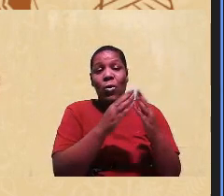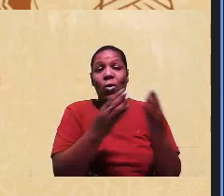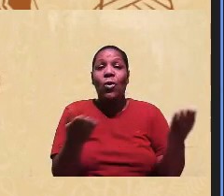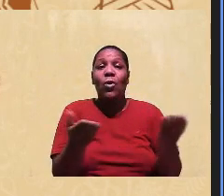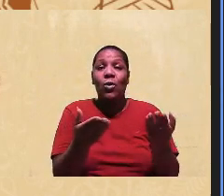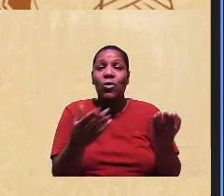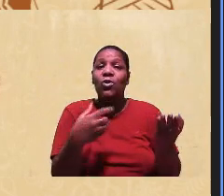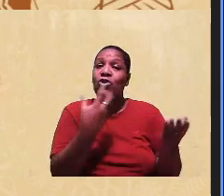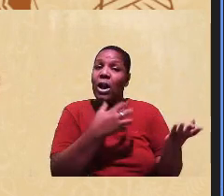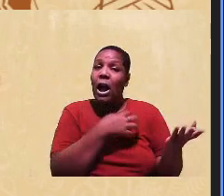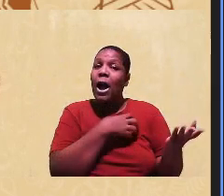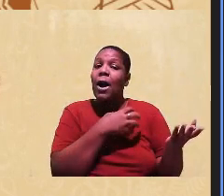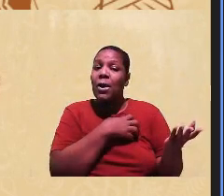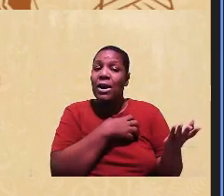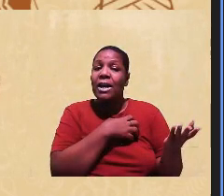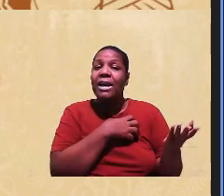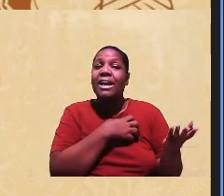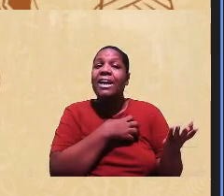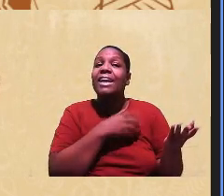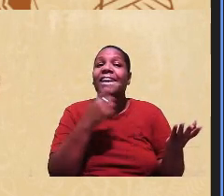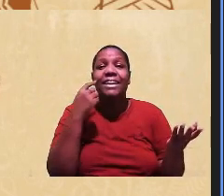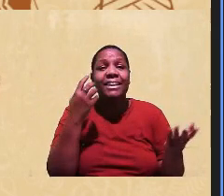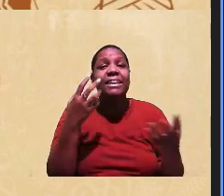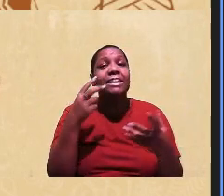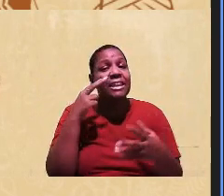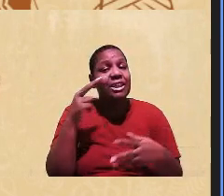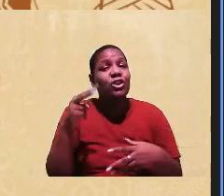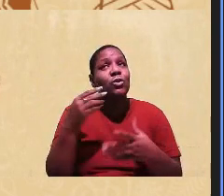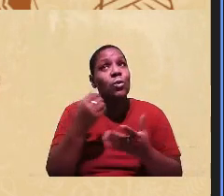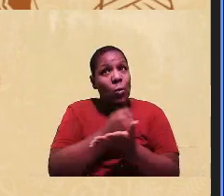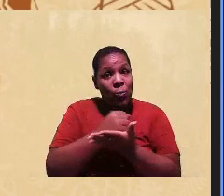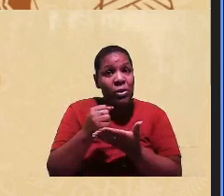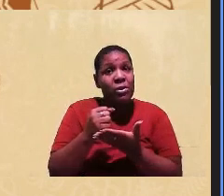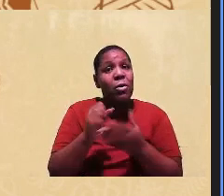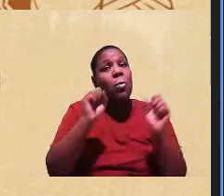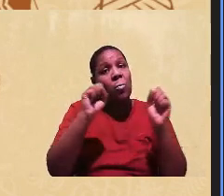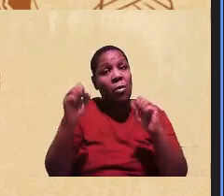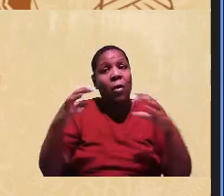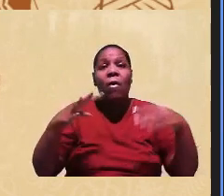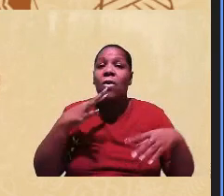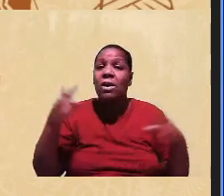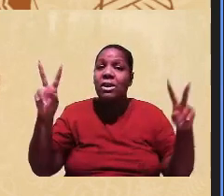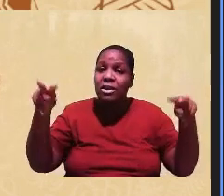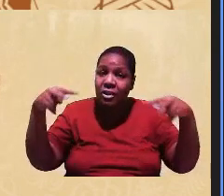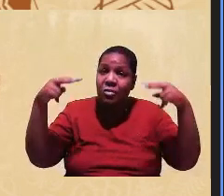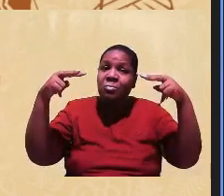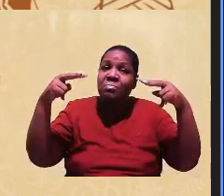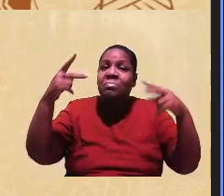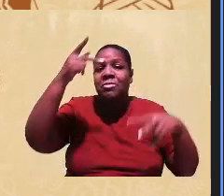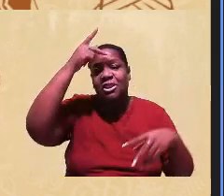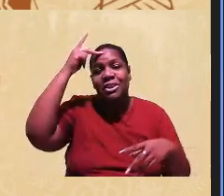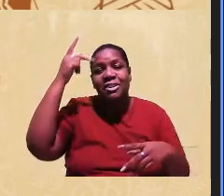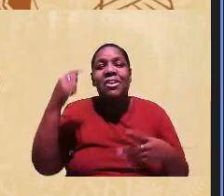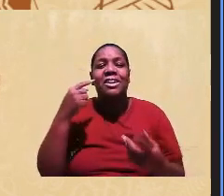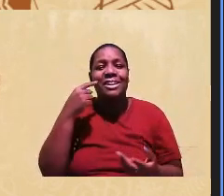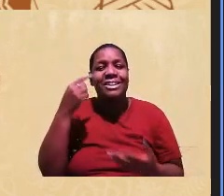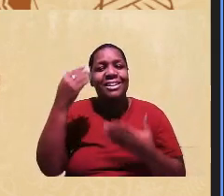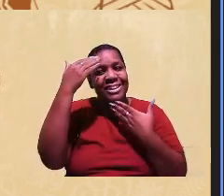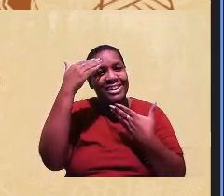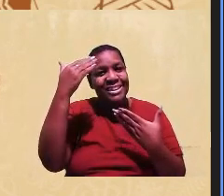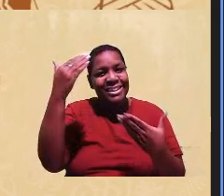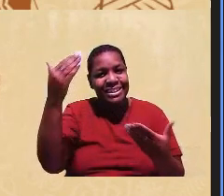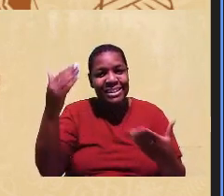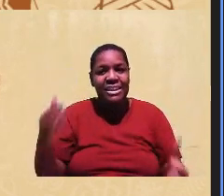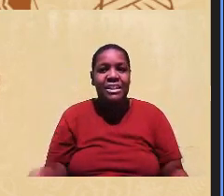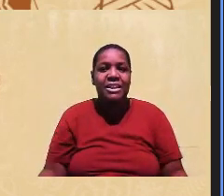estado da Bahia. Quando passar essa situação, espero que vocês possam se conhecer pessoalmente. Muito obrigada. Antes